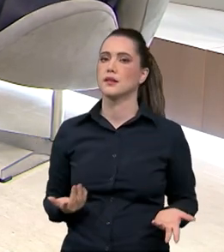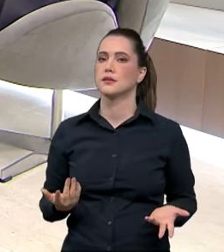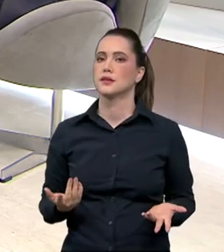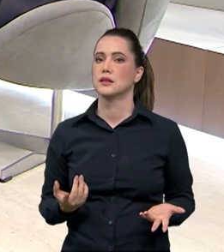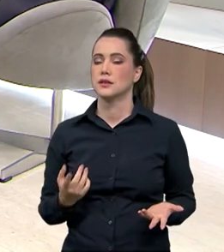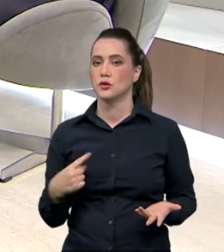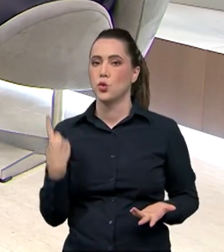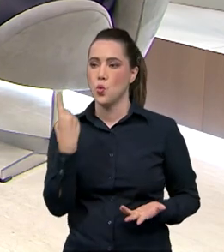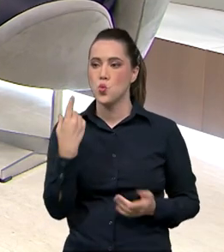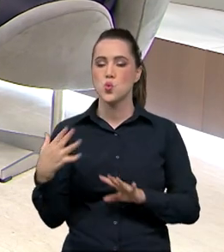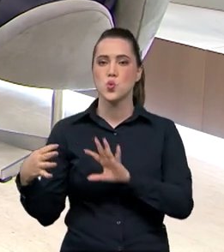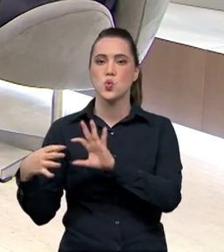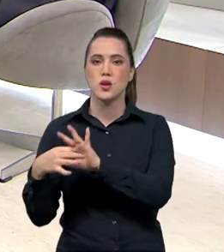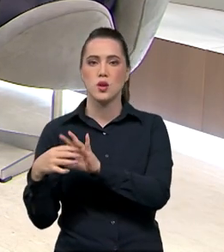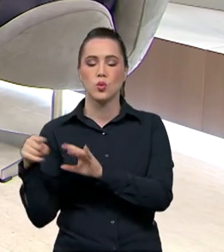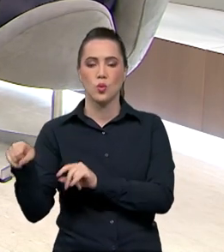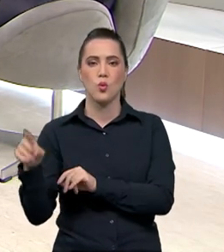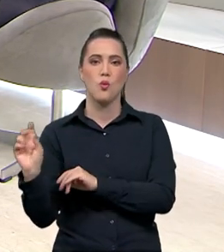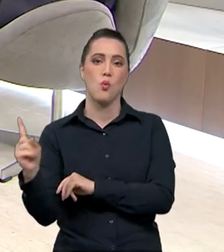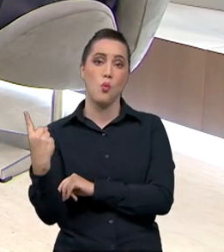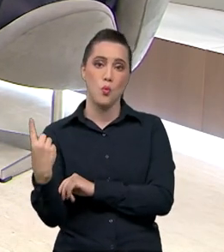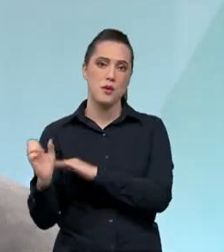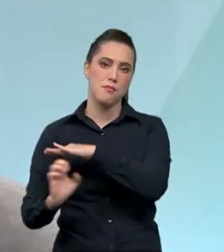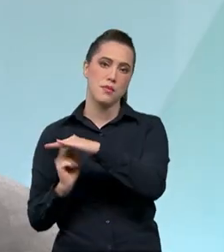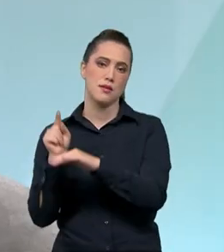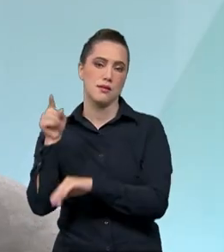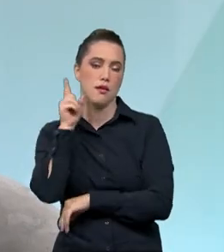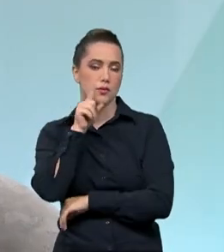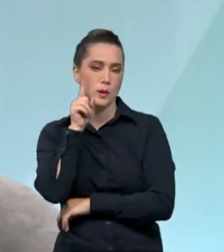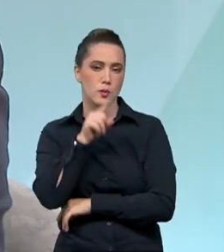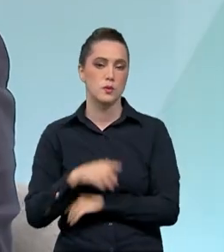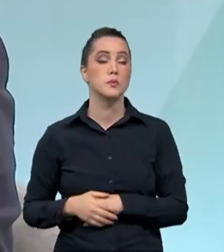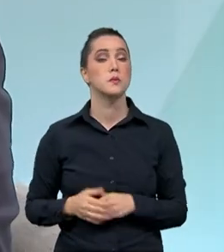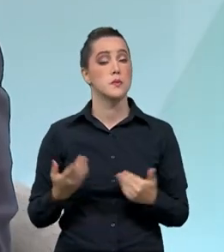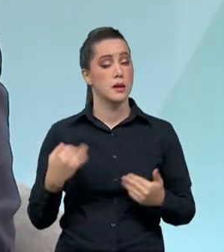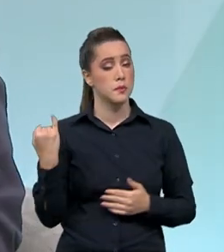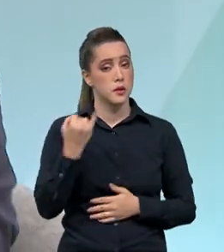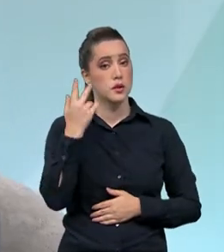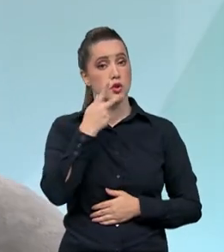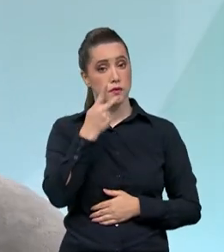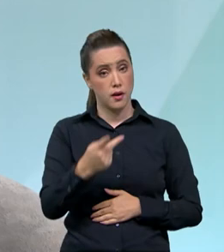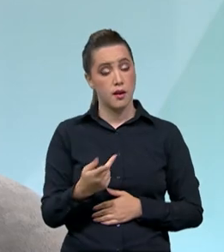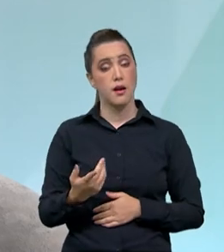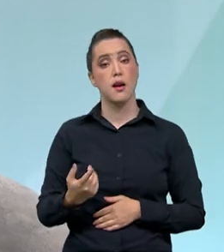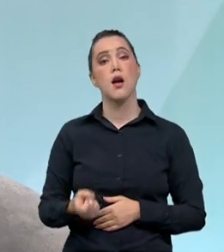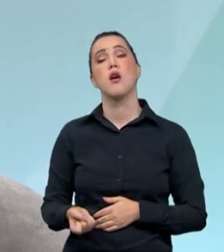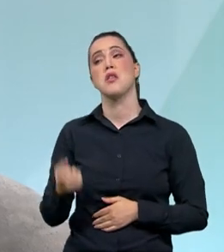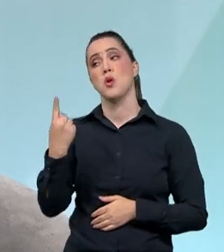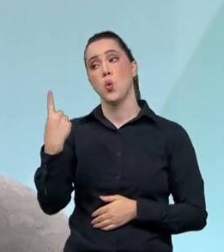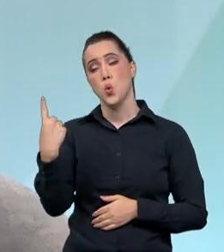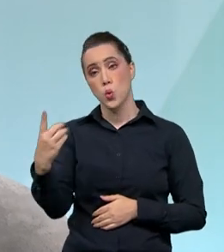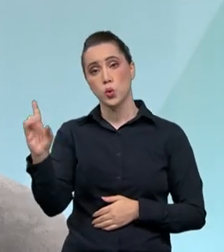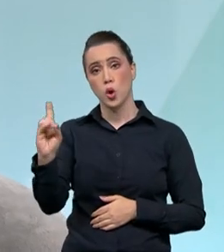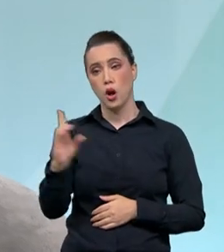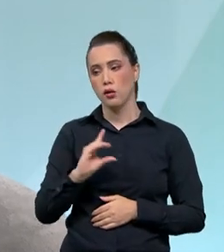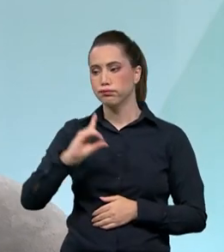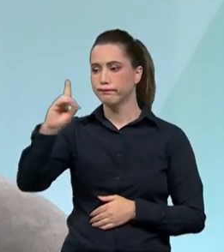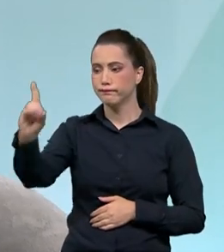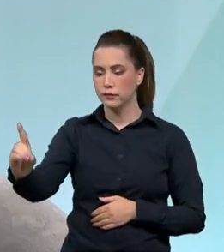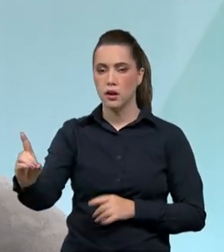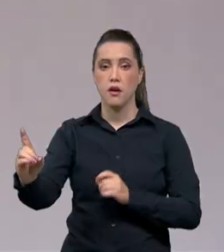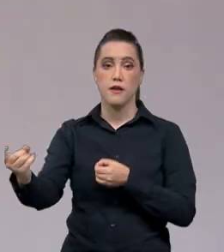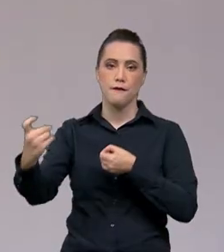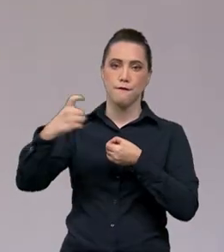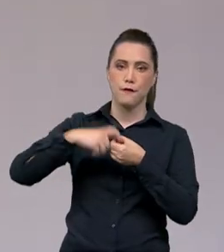dos nossos parceiros. Então, assim, é como eu falei recentemente, a cada dólar investido, ele é multiplicado por 23 quando